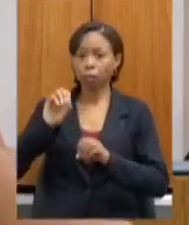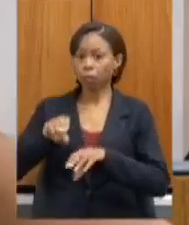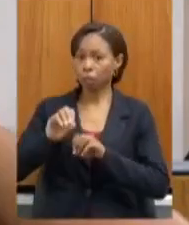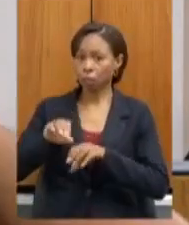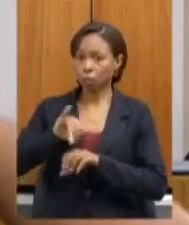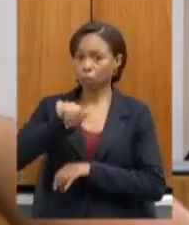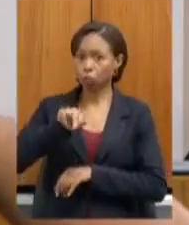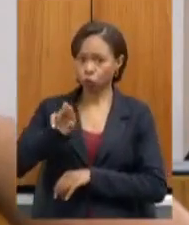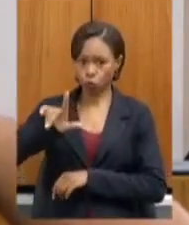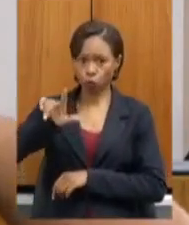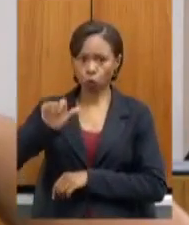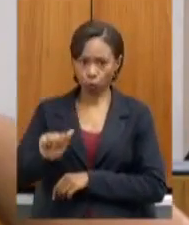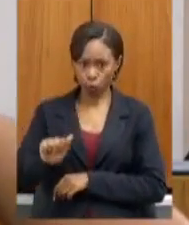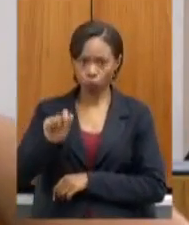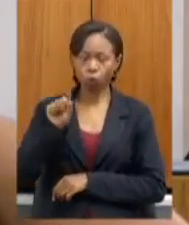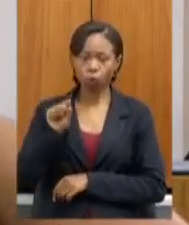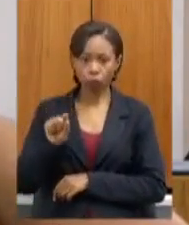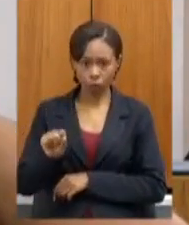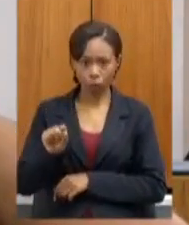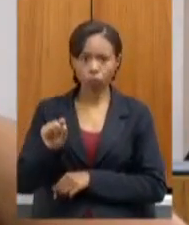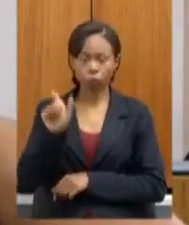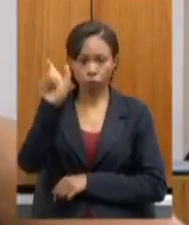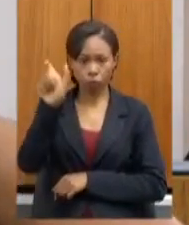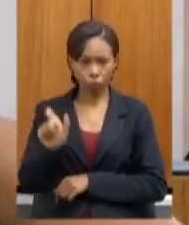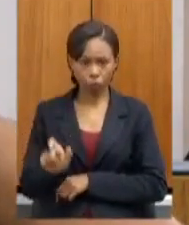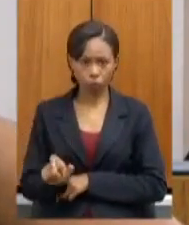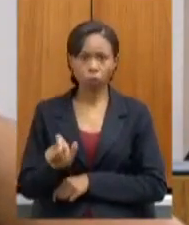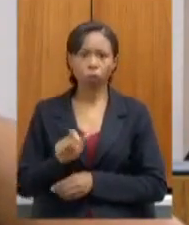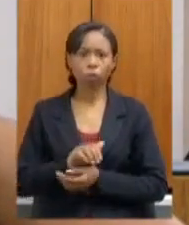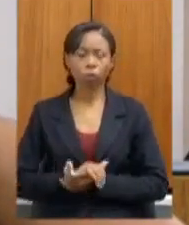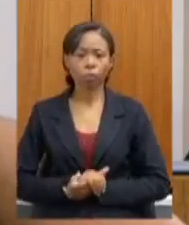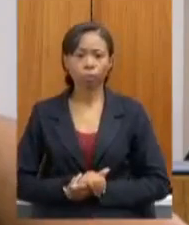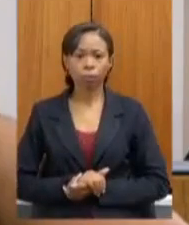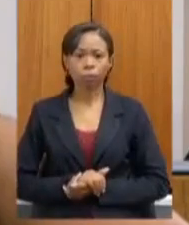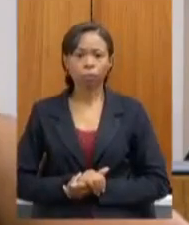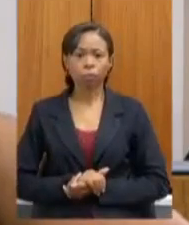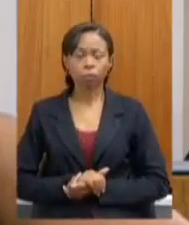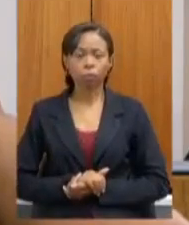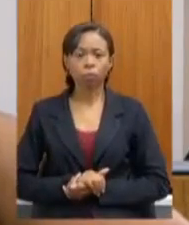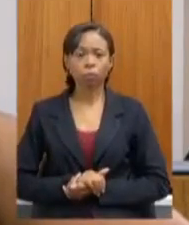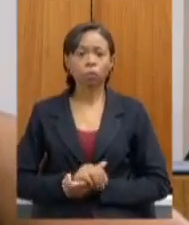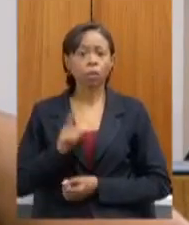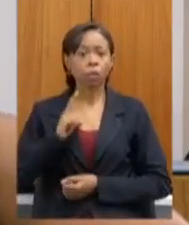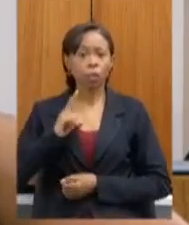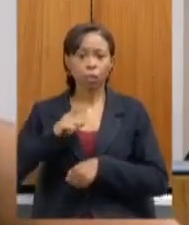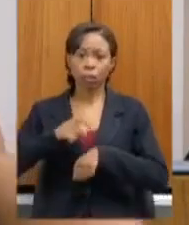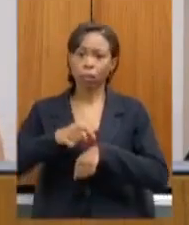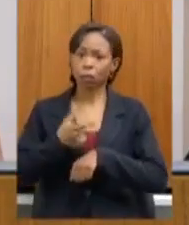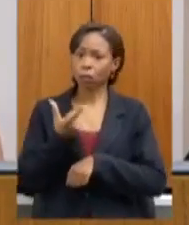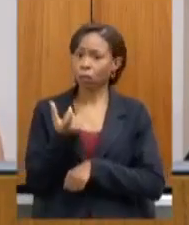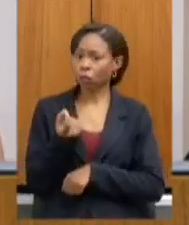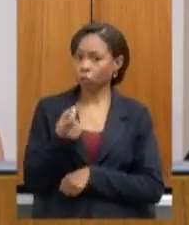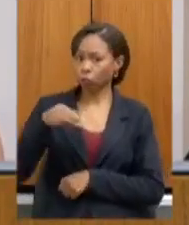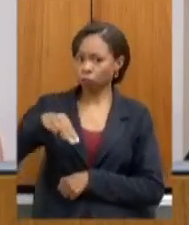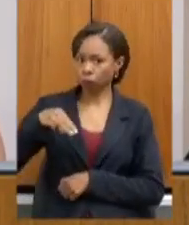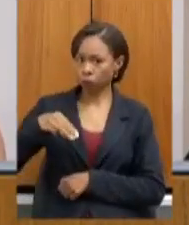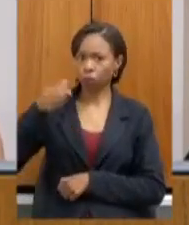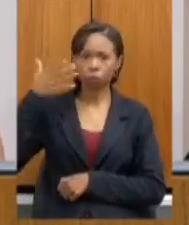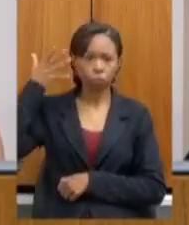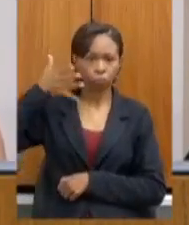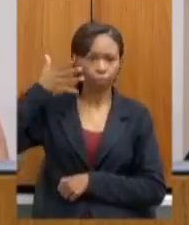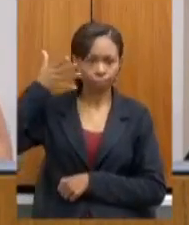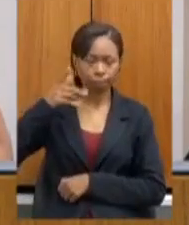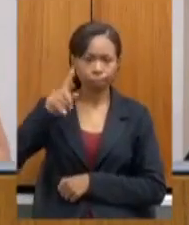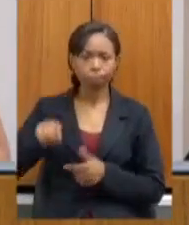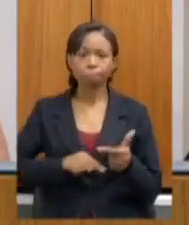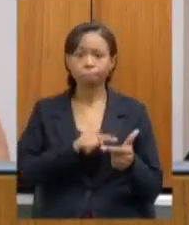senhora Júlia Figueiredo Goitacás Santana, disporá de 20 minutos para a sua exposição. Segundo,